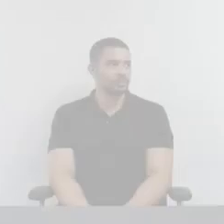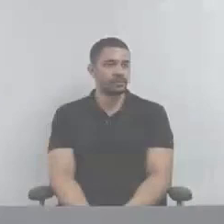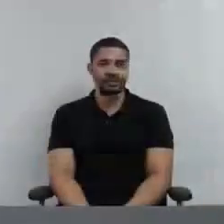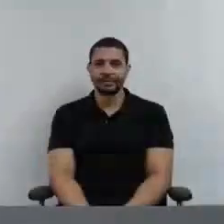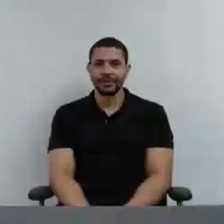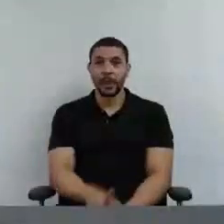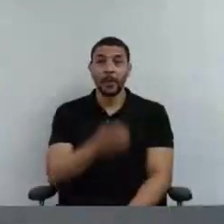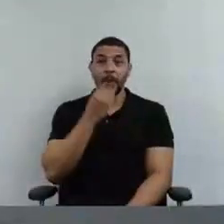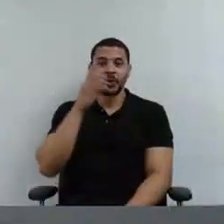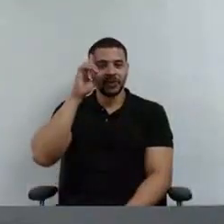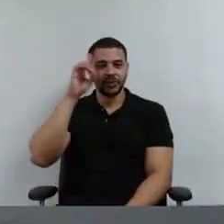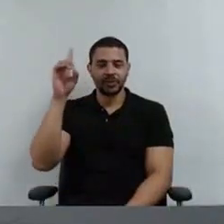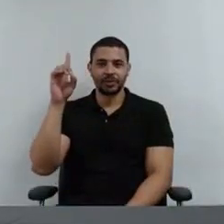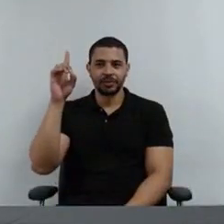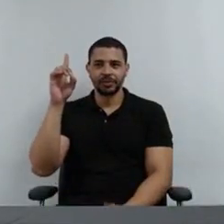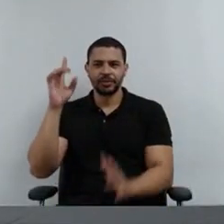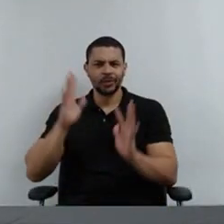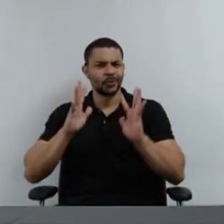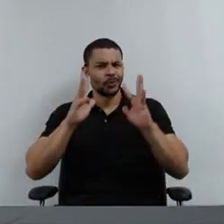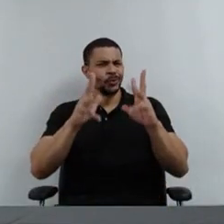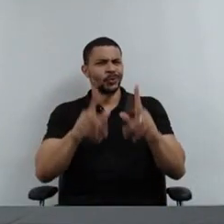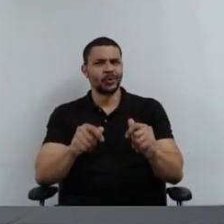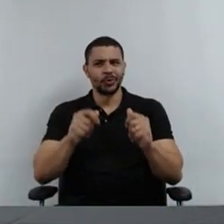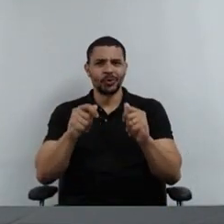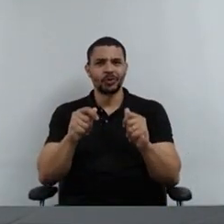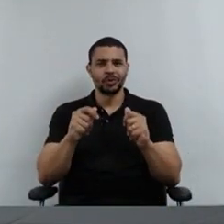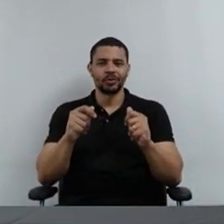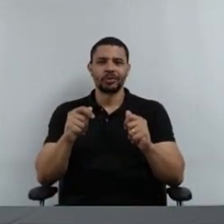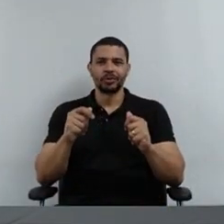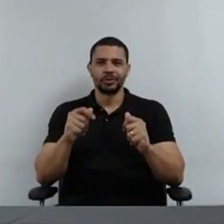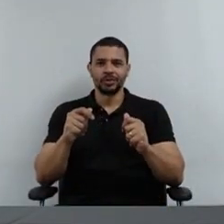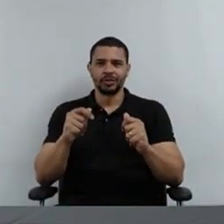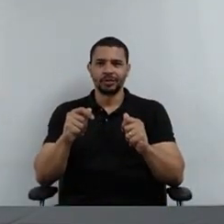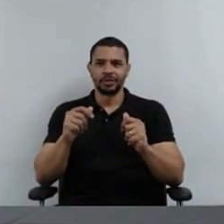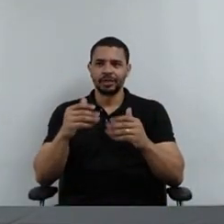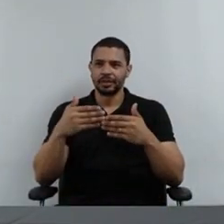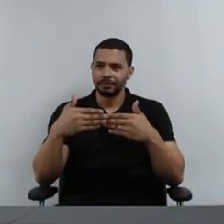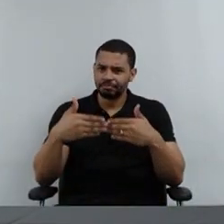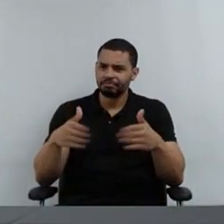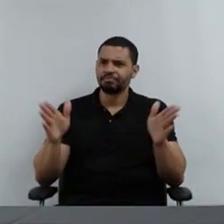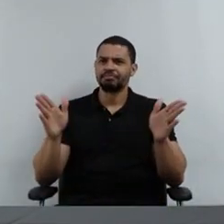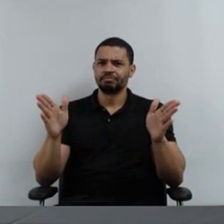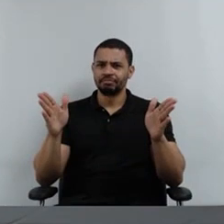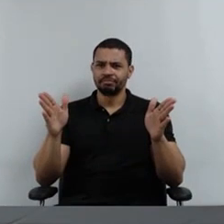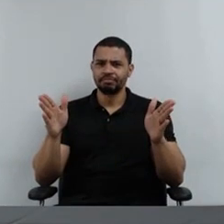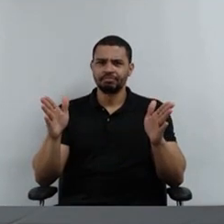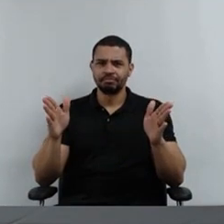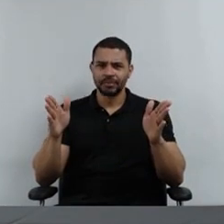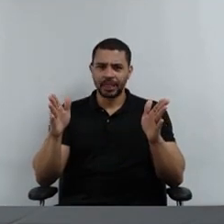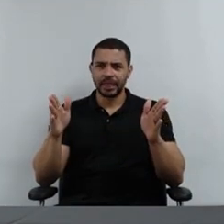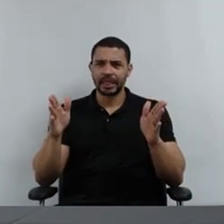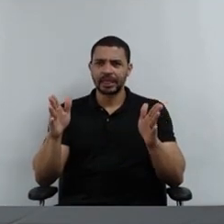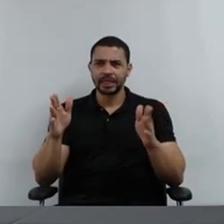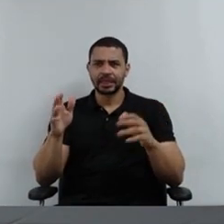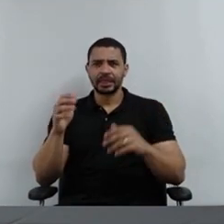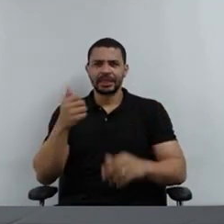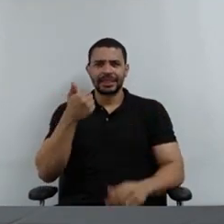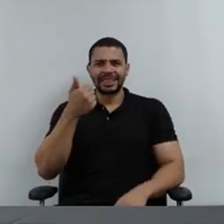Bom dia a todas e a todos. Eu declaro aberta a autocentésima décima quinta